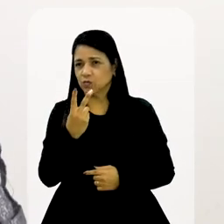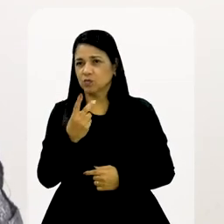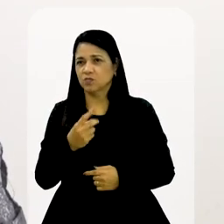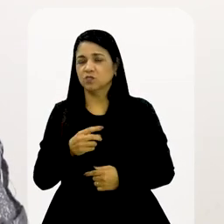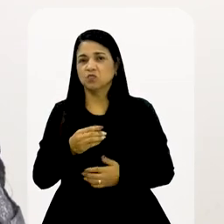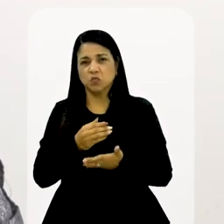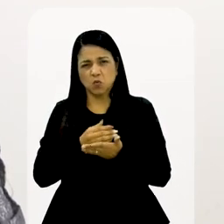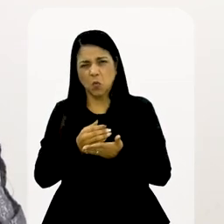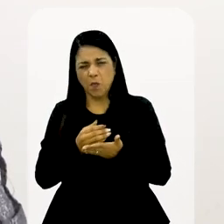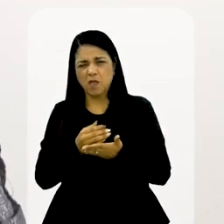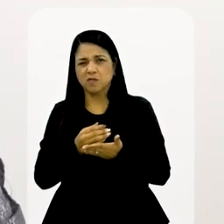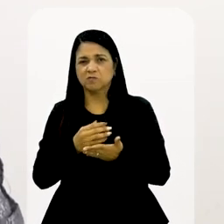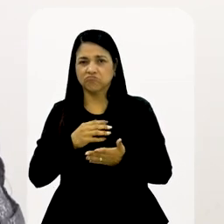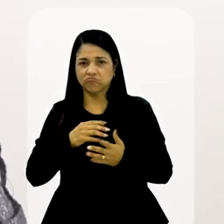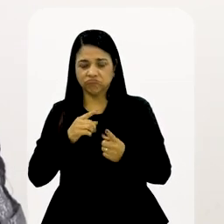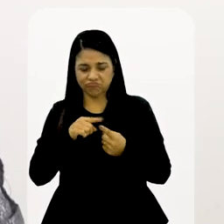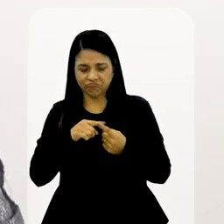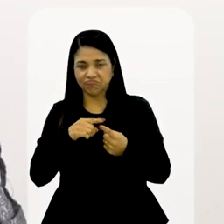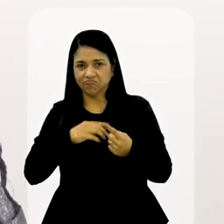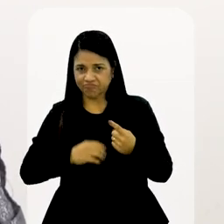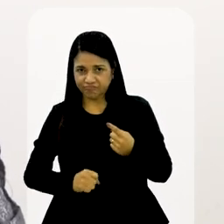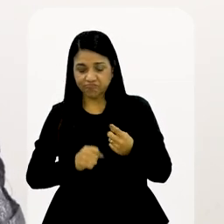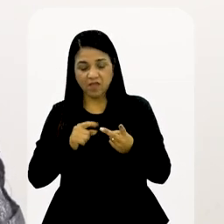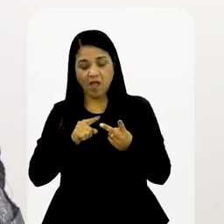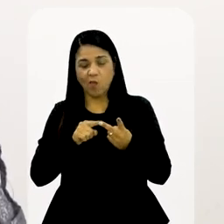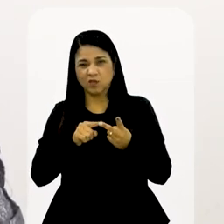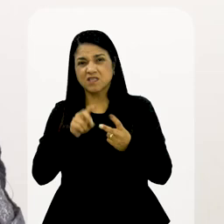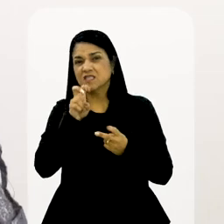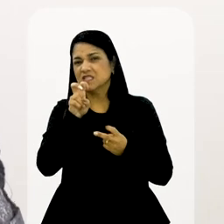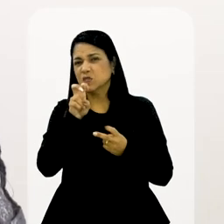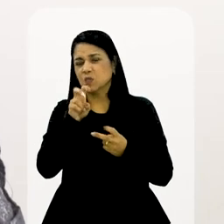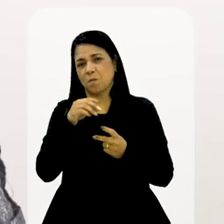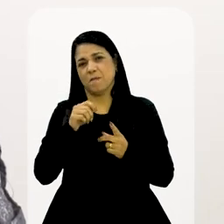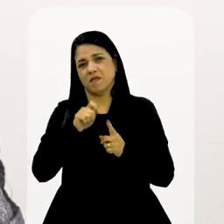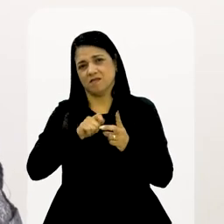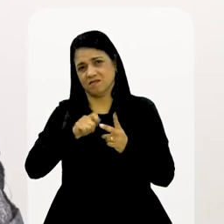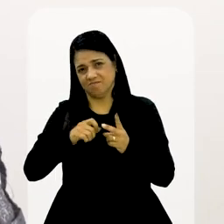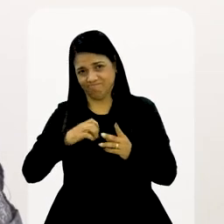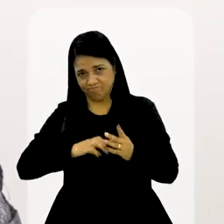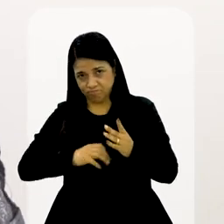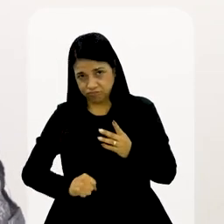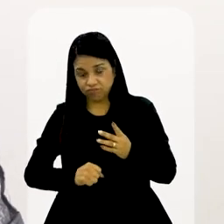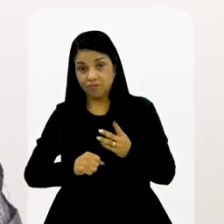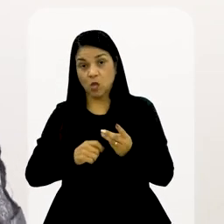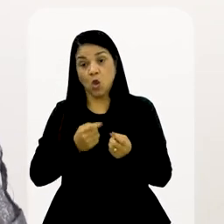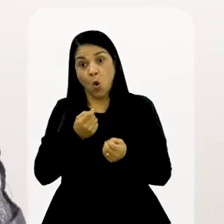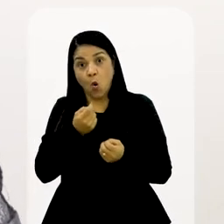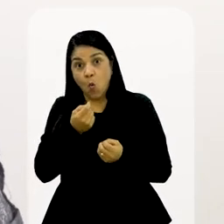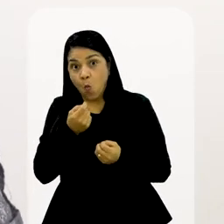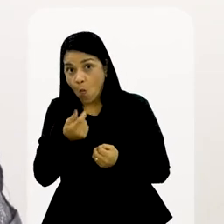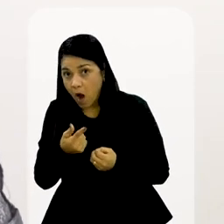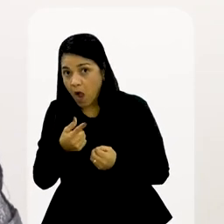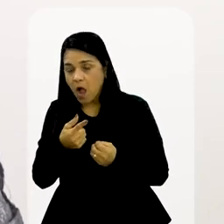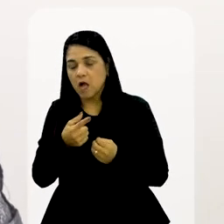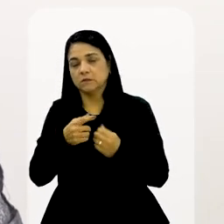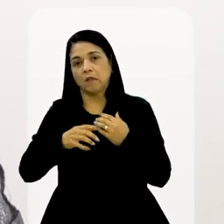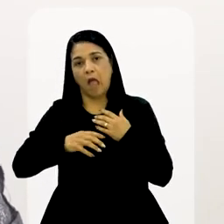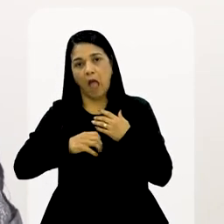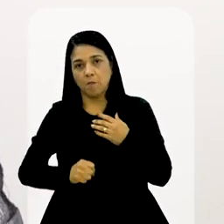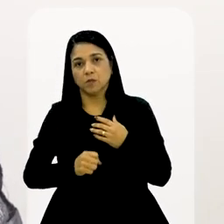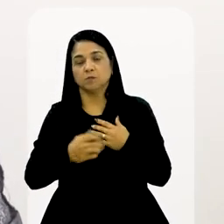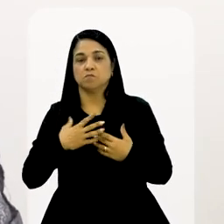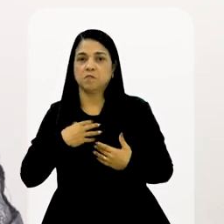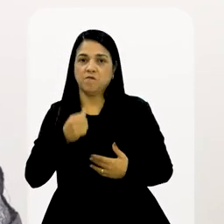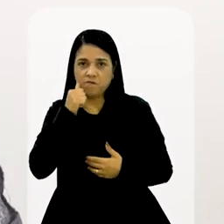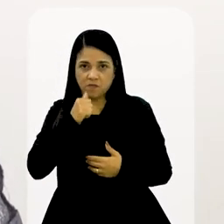no início, mas a outra foi mais traumática, que eu perdi com cinco meses. E depois eu quase perdi ela também, porque ela,